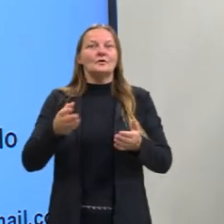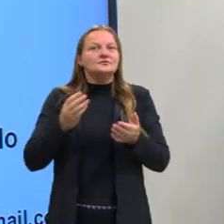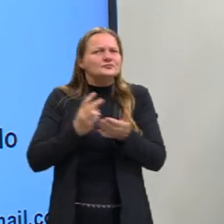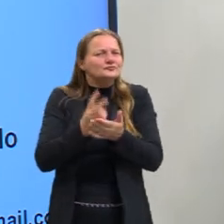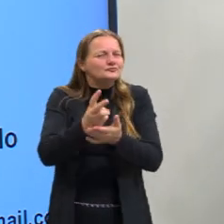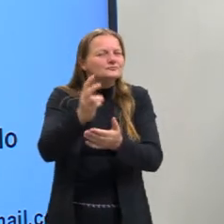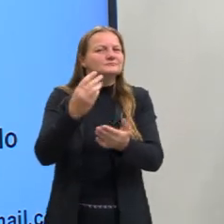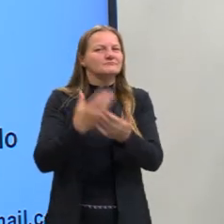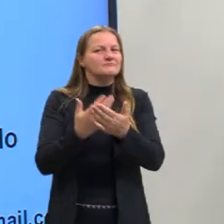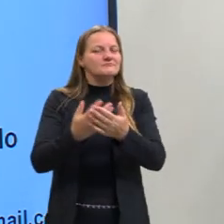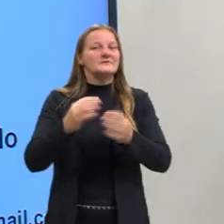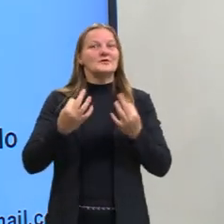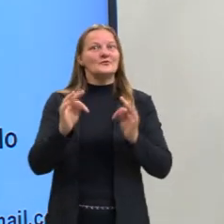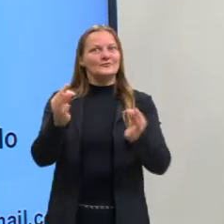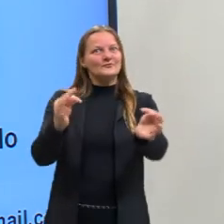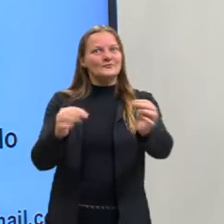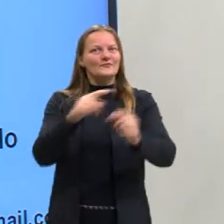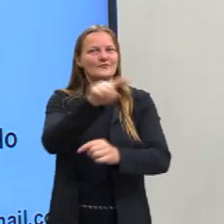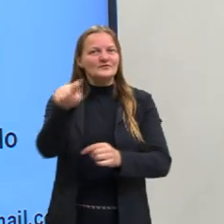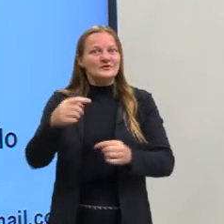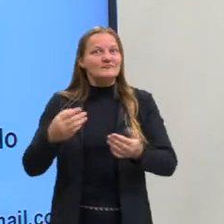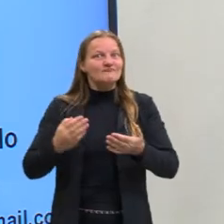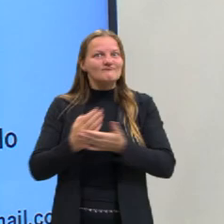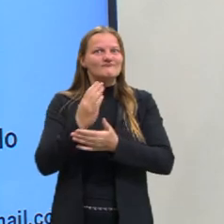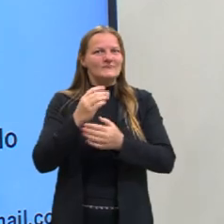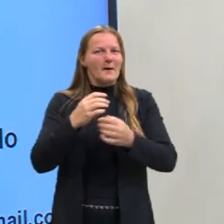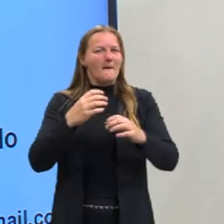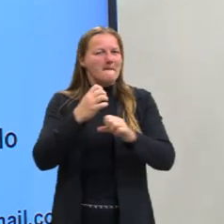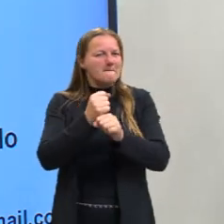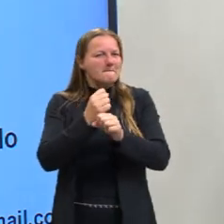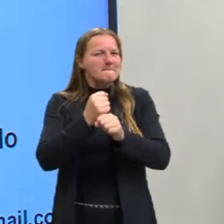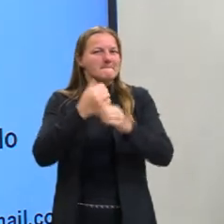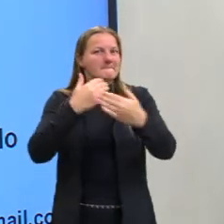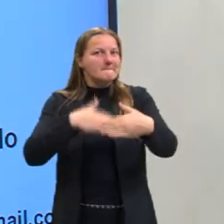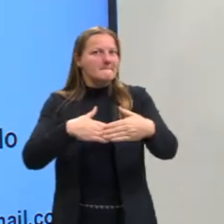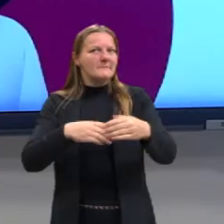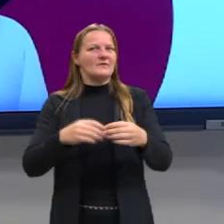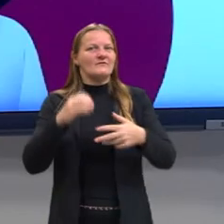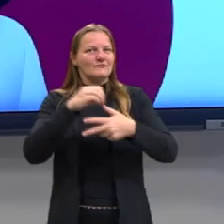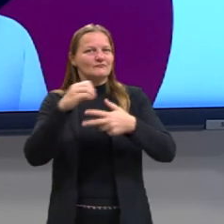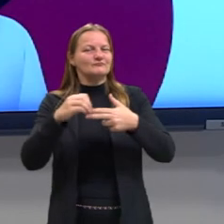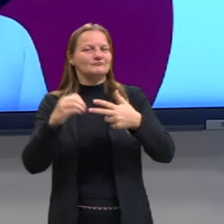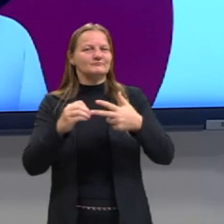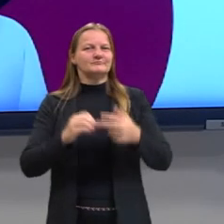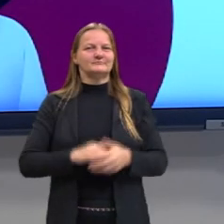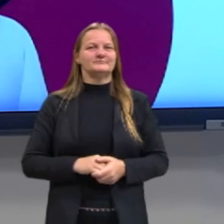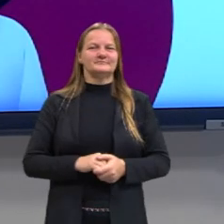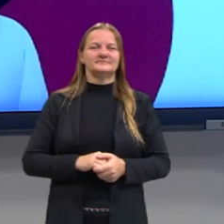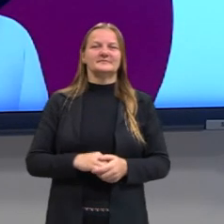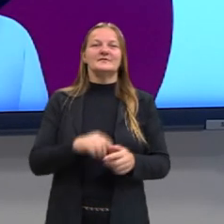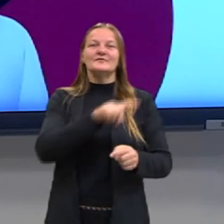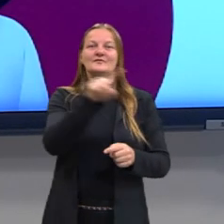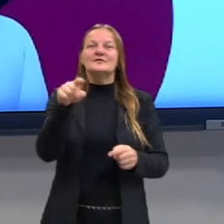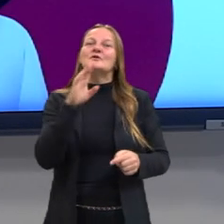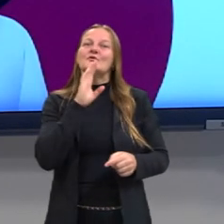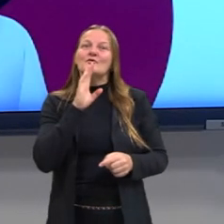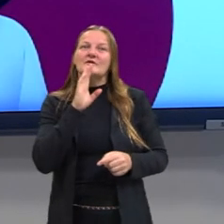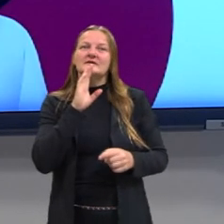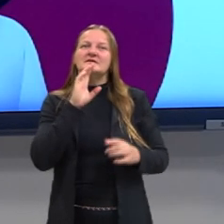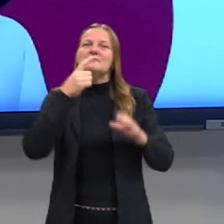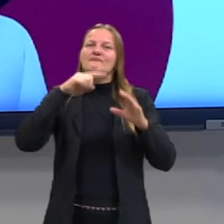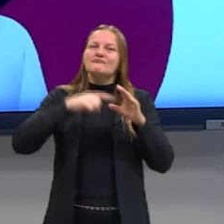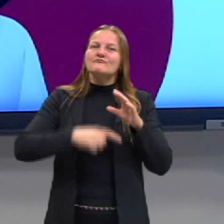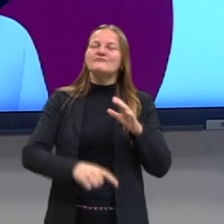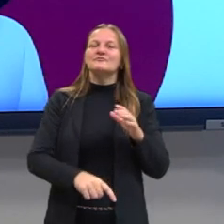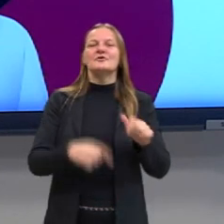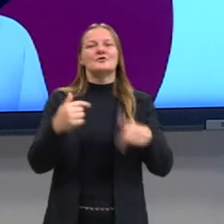tecnologias, para que vocês tenham um bom desempenho, então, na prova do Enem. Aqui, então, para quem quiser conhecer sobre mais os